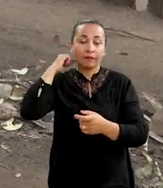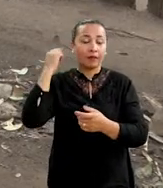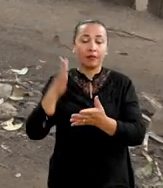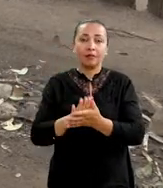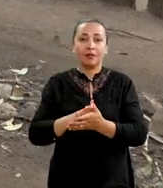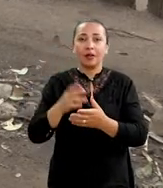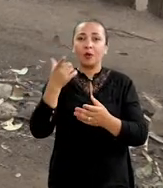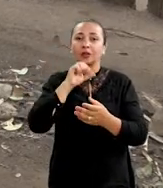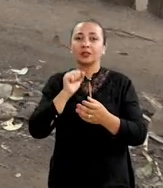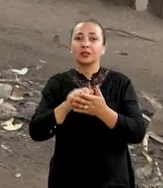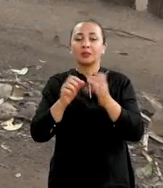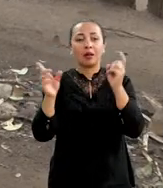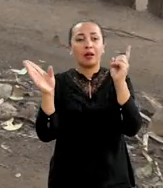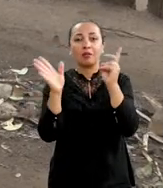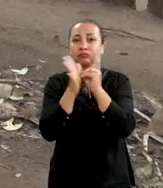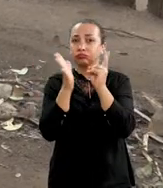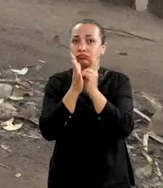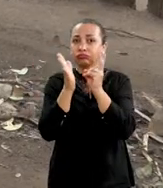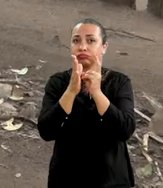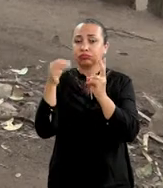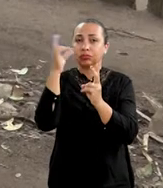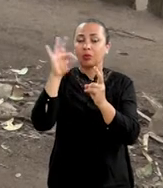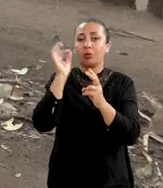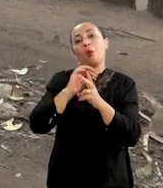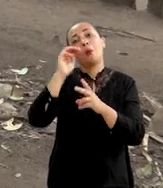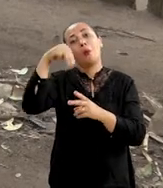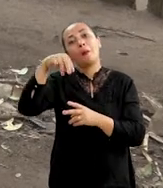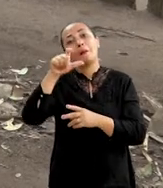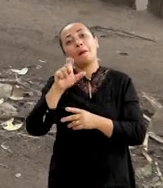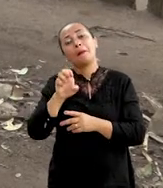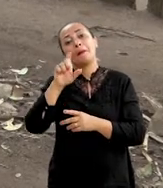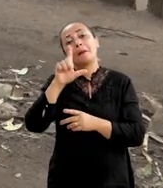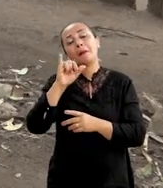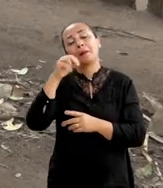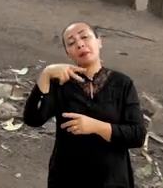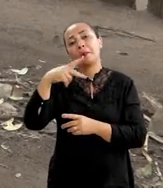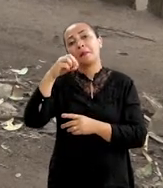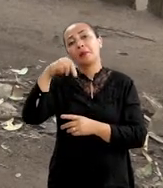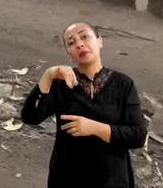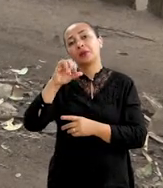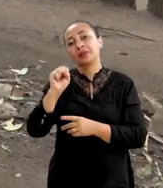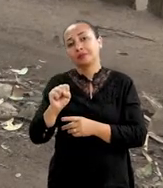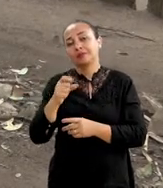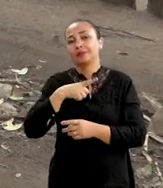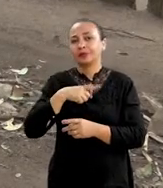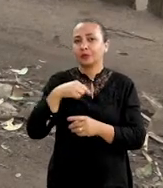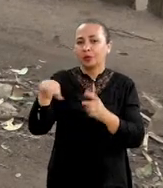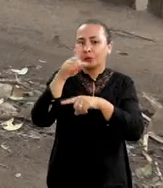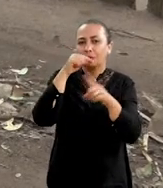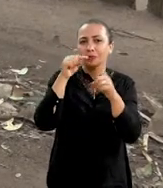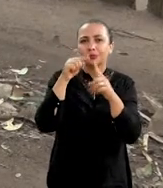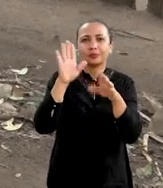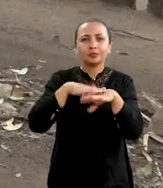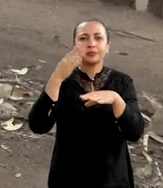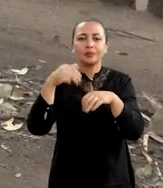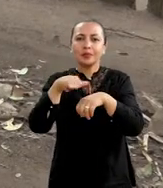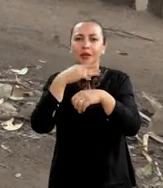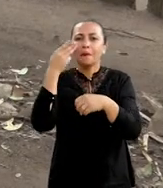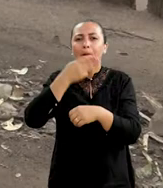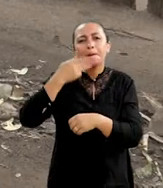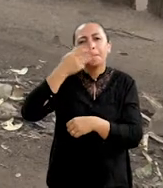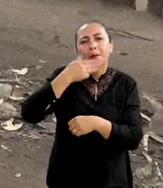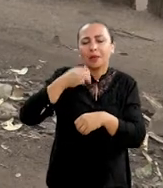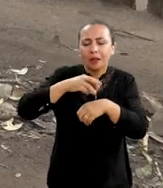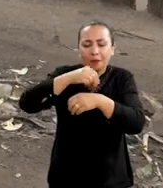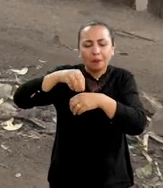conhecidas como abelhas indígenas, abelhas nativas ou meliponíneos. A meliponicultura tem como principal objetivo a